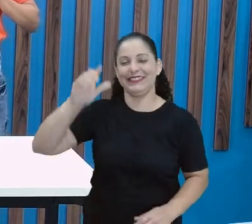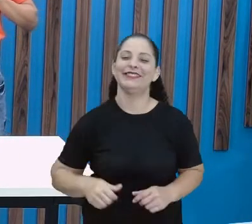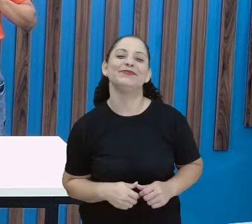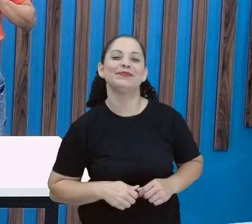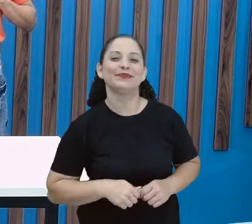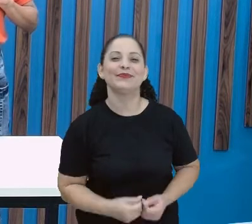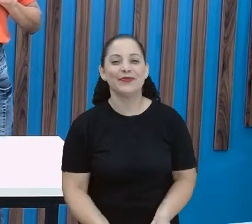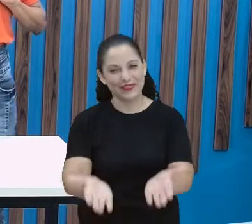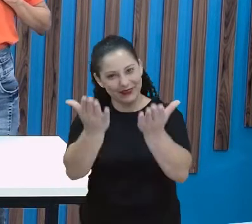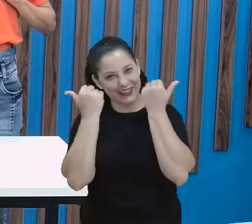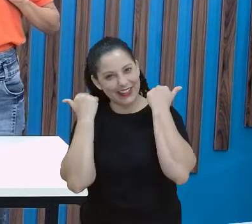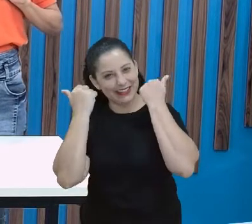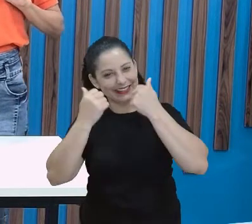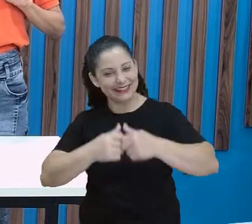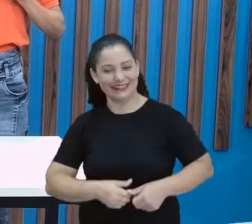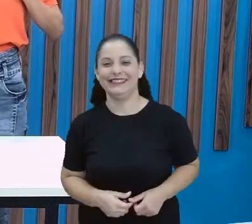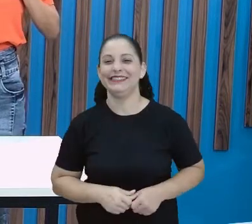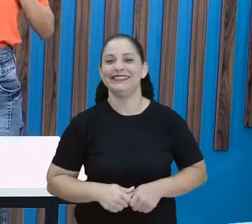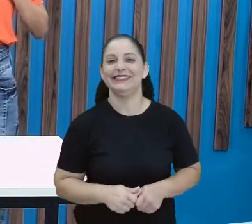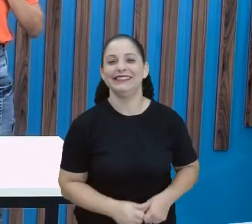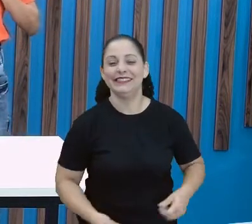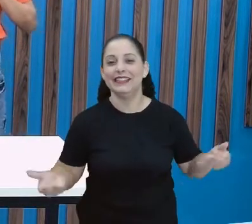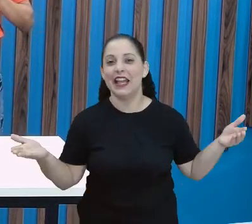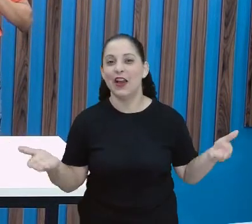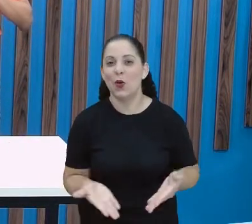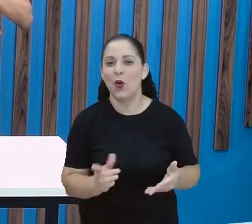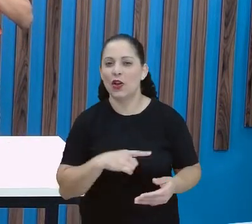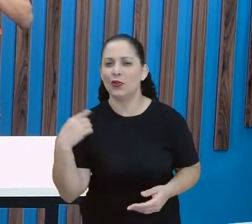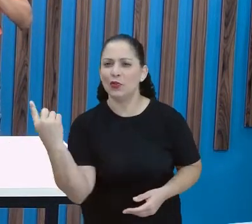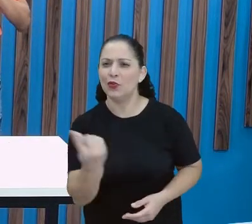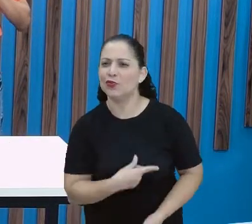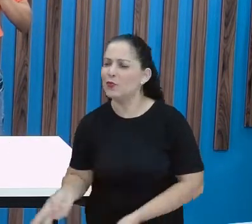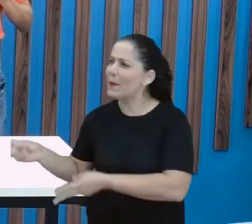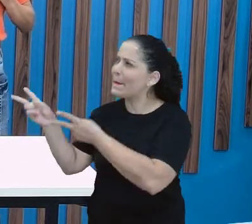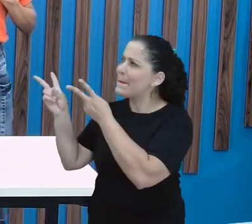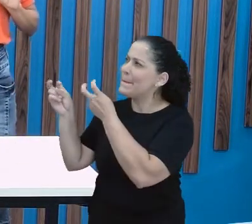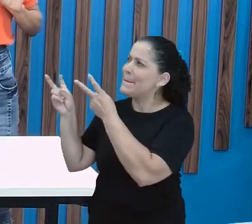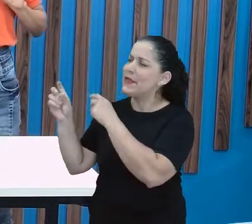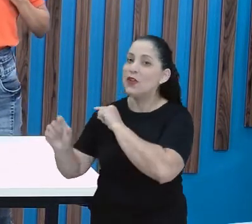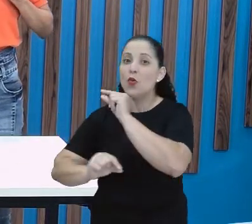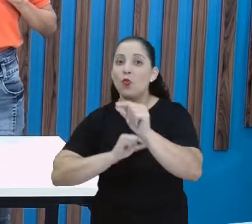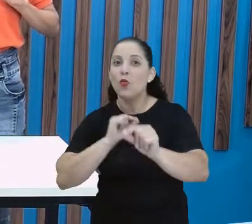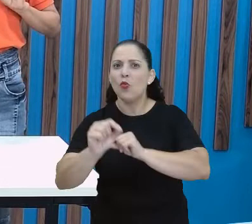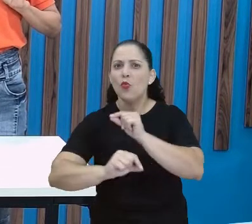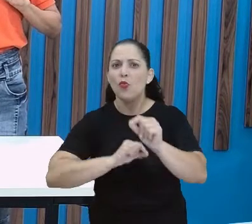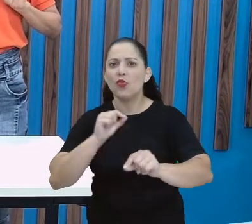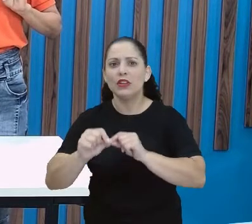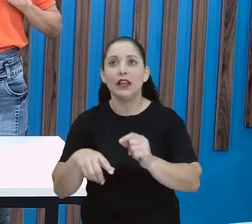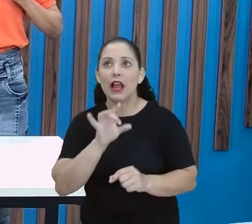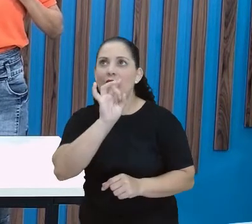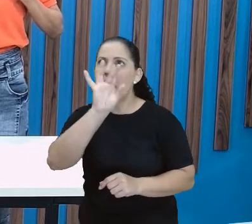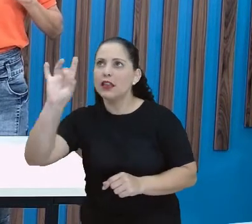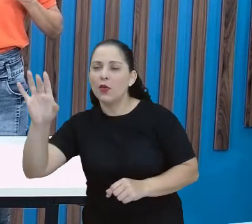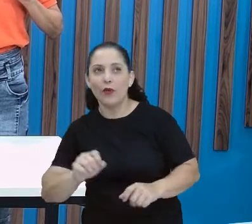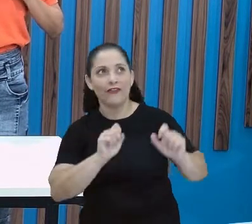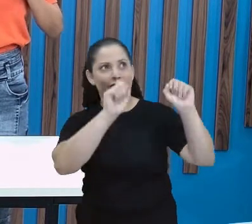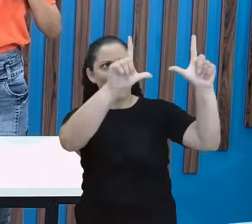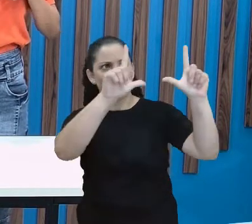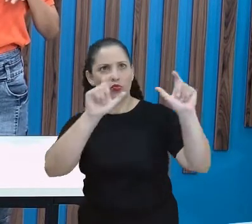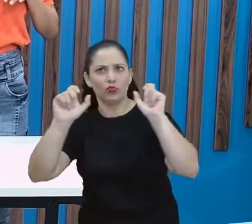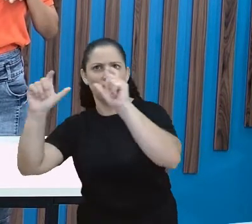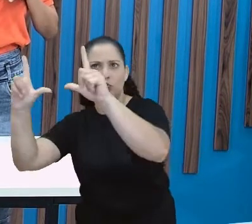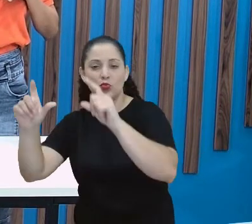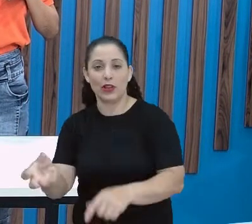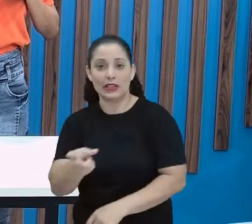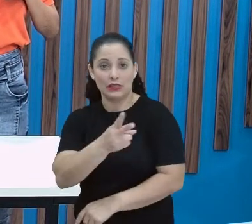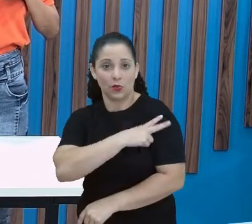Vamos comigo? A gente vai fazer a leitura dessa galeria de fotos do segundo ano B. Não